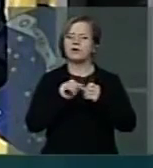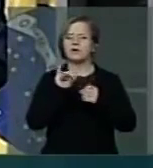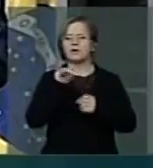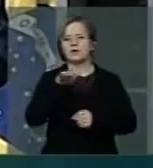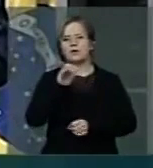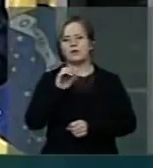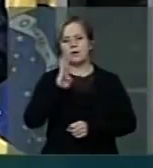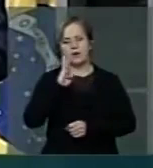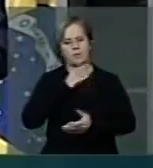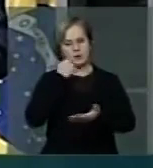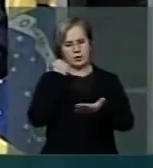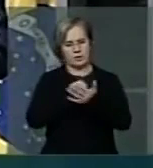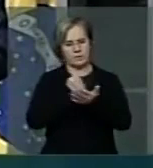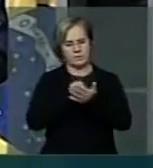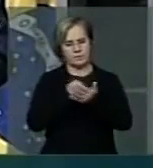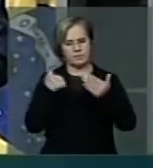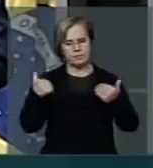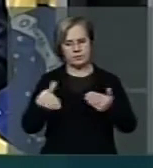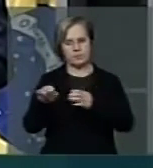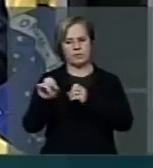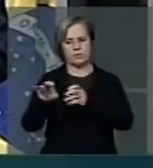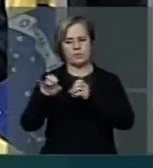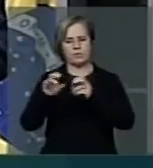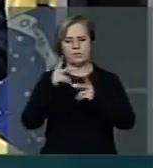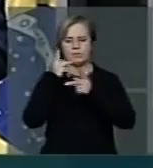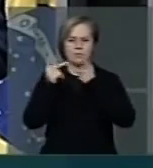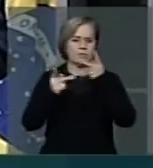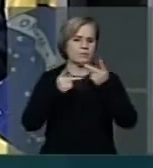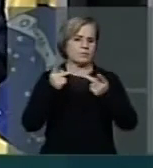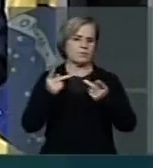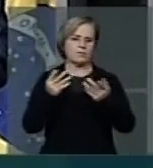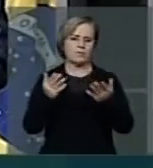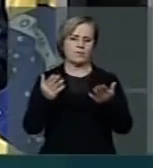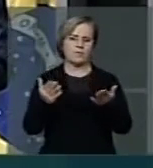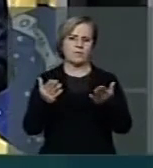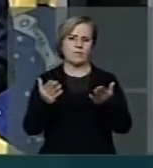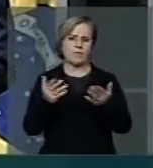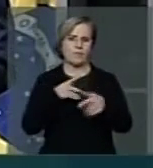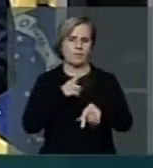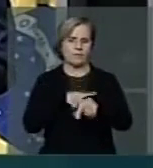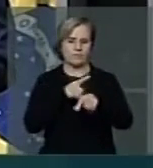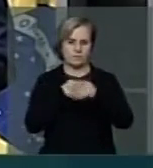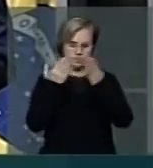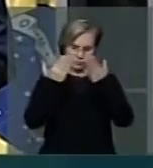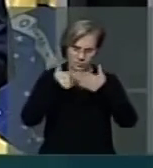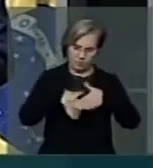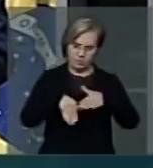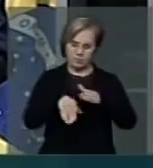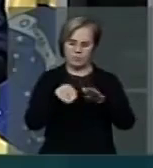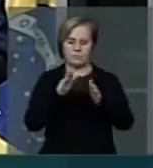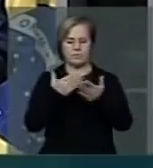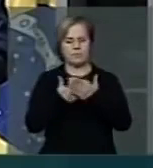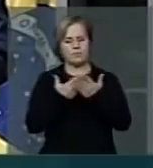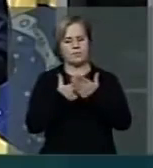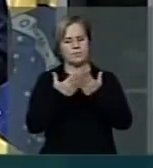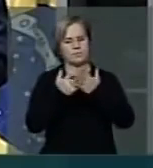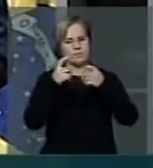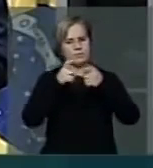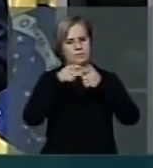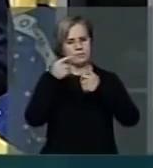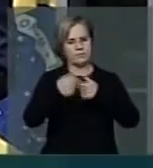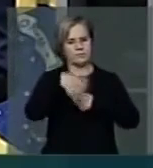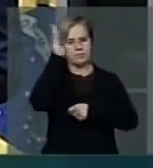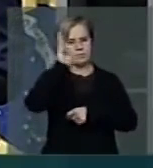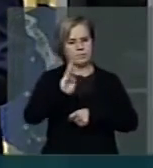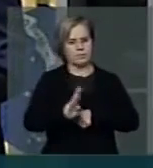Educação, e não se pode dizer que o exame é difícil, pois quando aplicado em escolas de medicina do Brasil, o